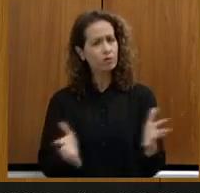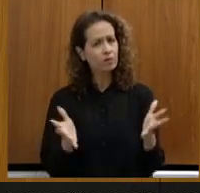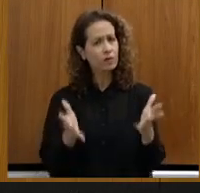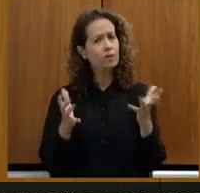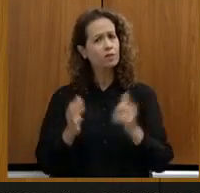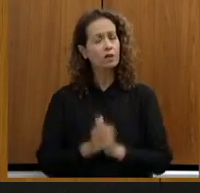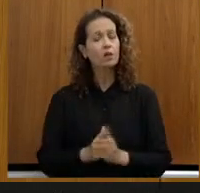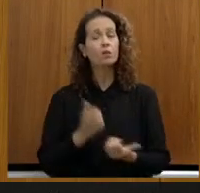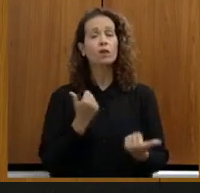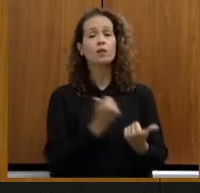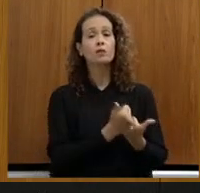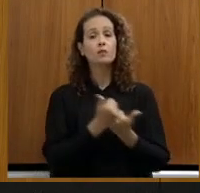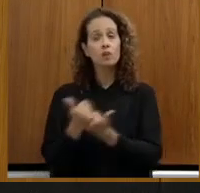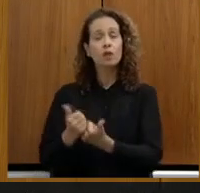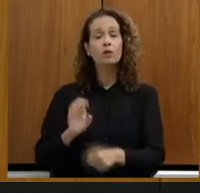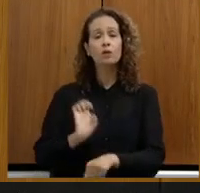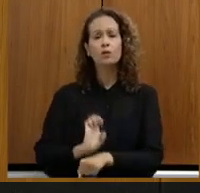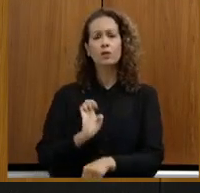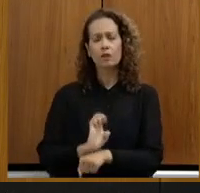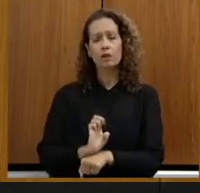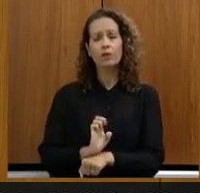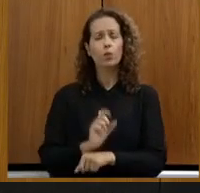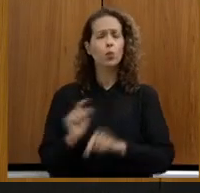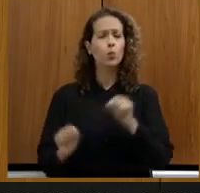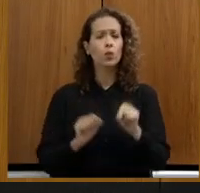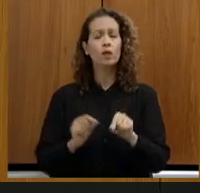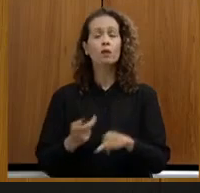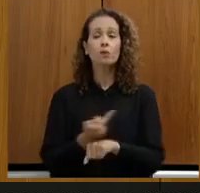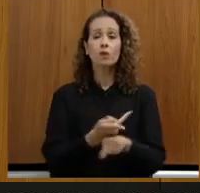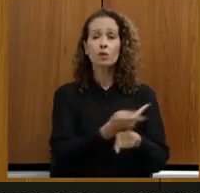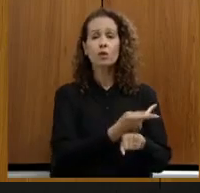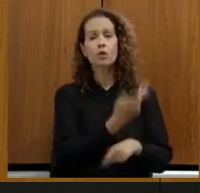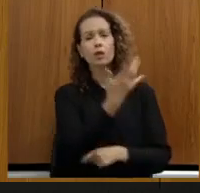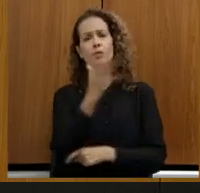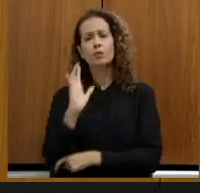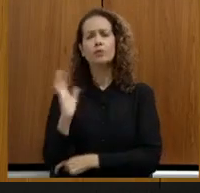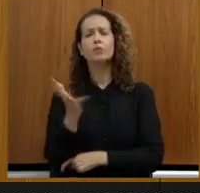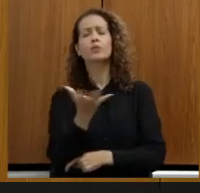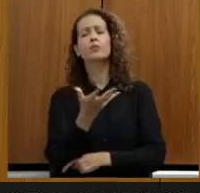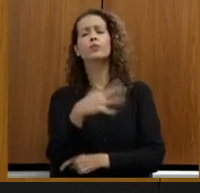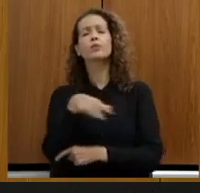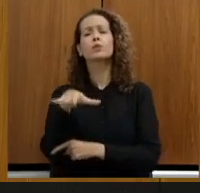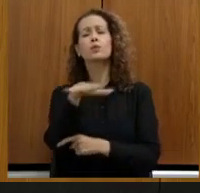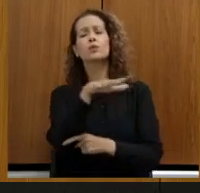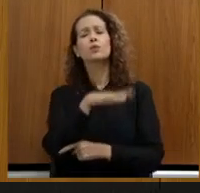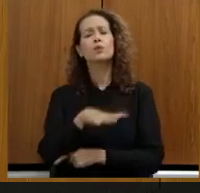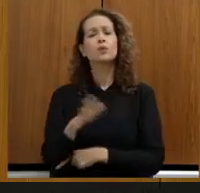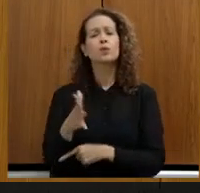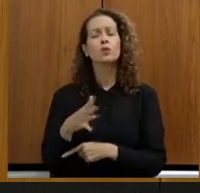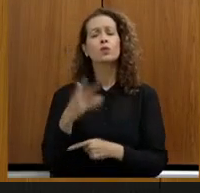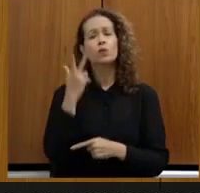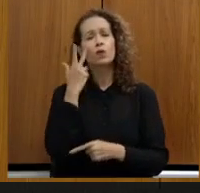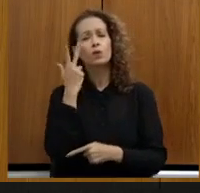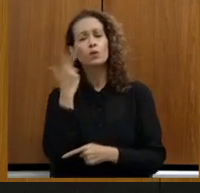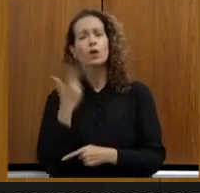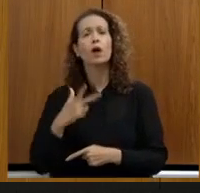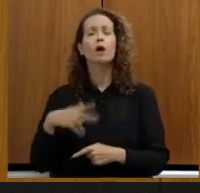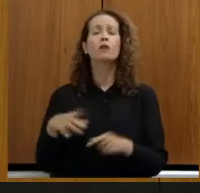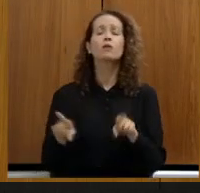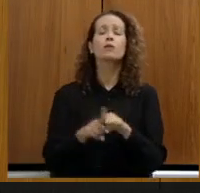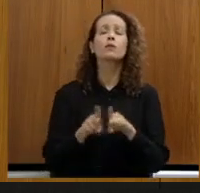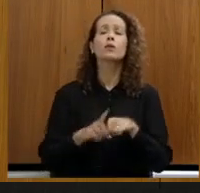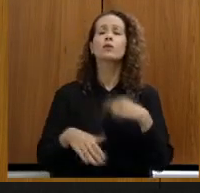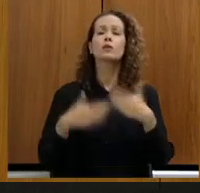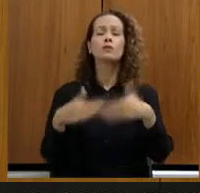auxiliar o Estado nessa busca da preservação dos recursos naturais, do meio ambiente e também para o